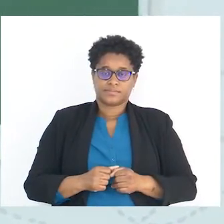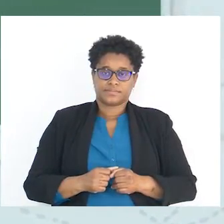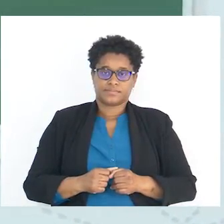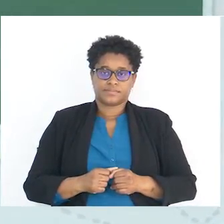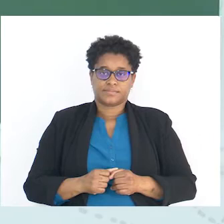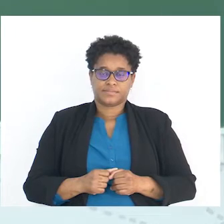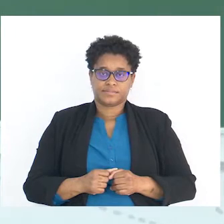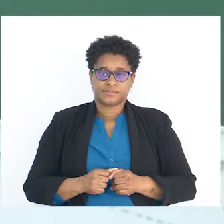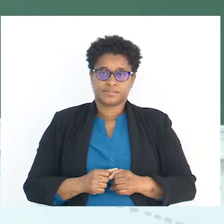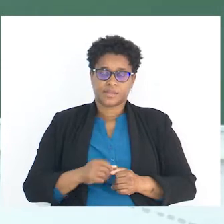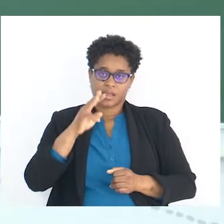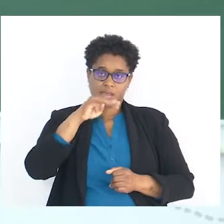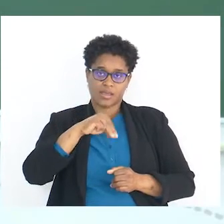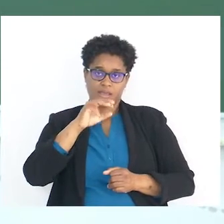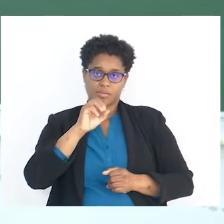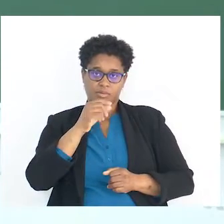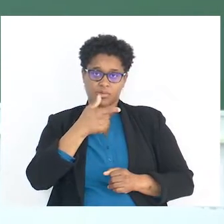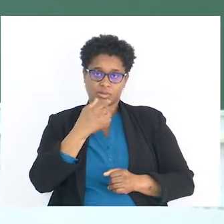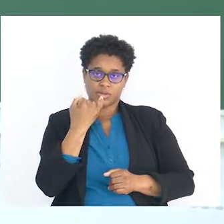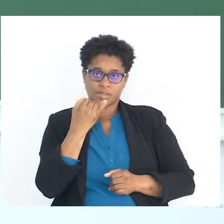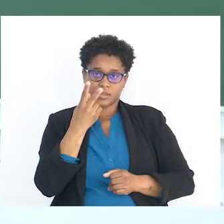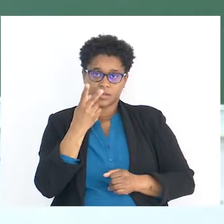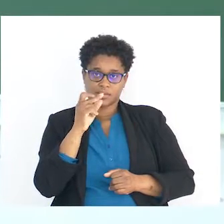A motivação.